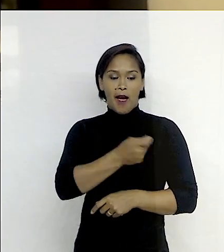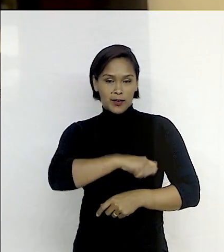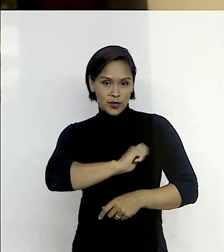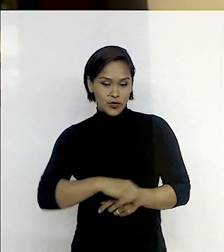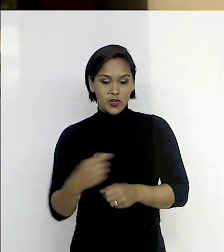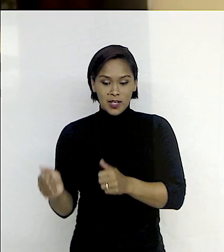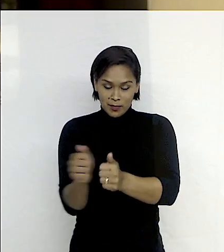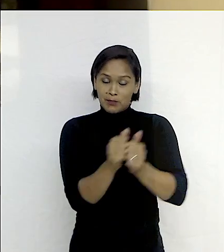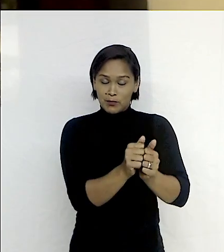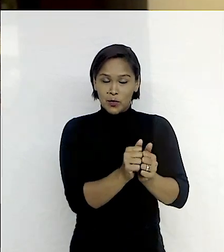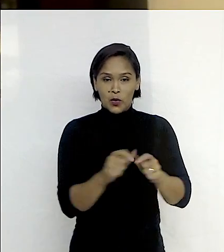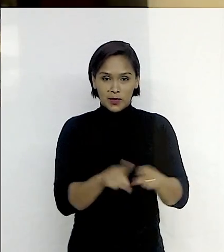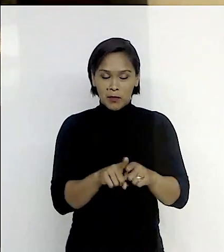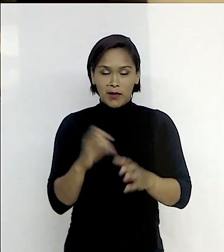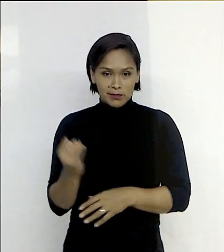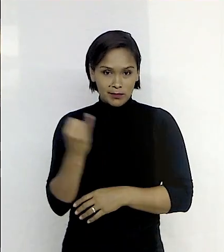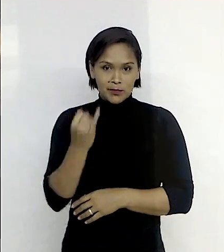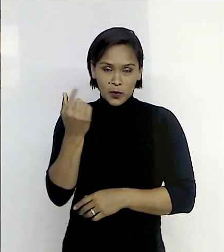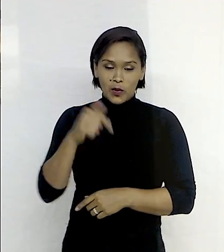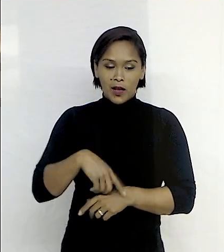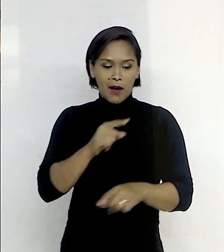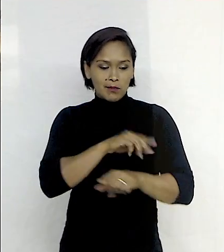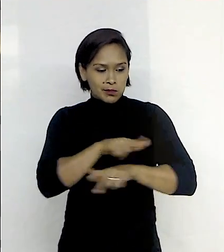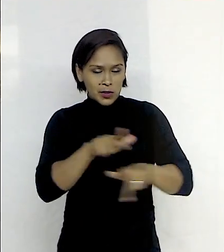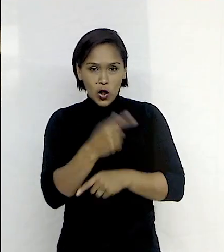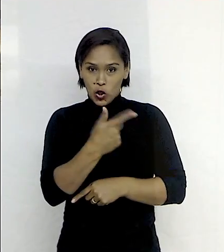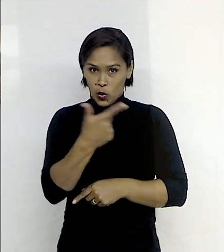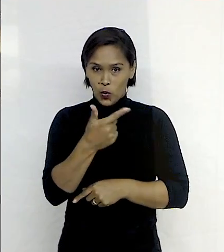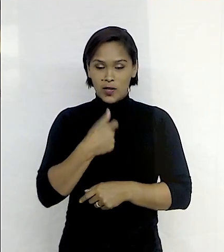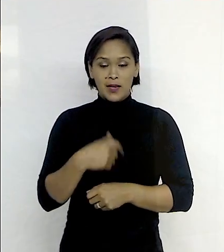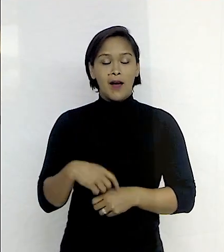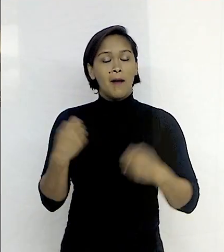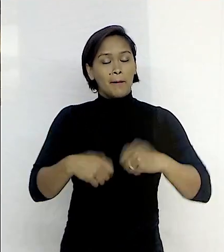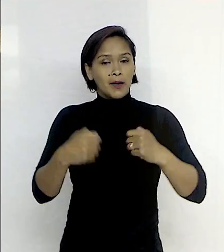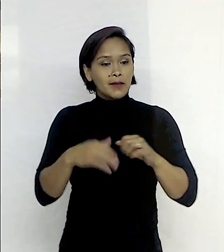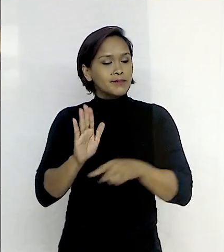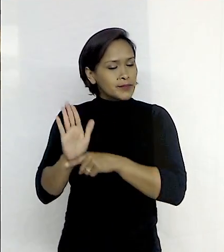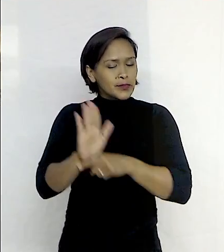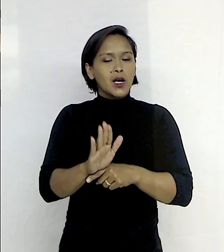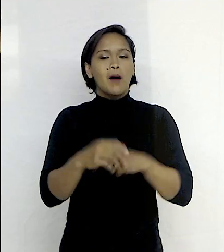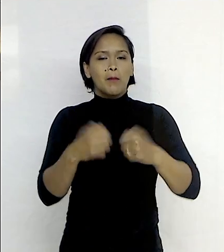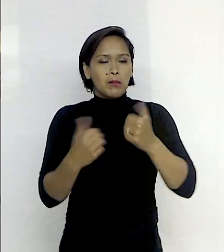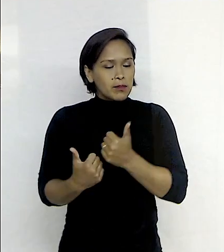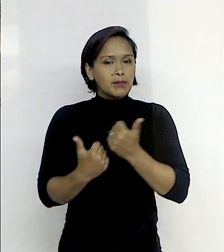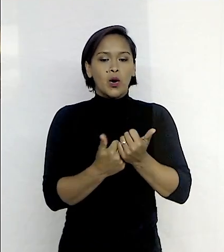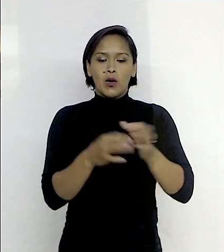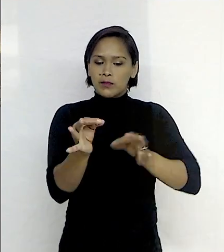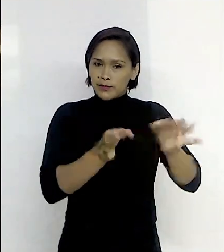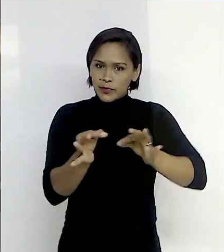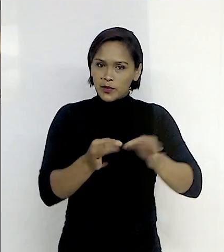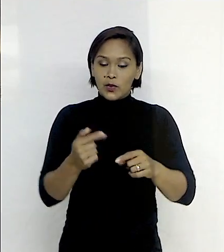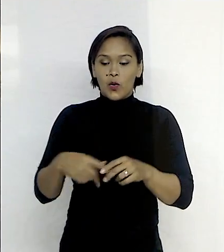parceiros importantes, para mencionar dois, nós temos que contar com um revigoramento desses